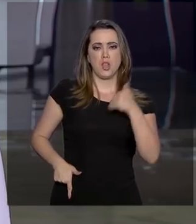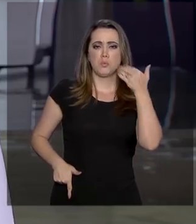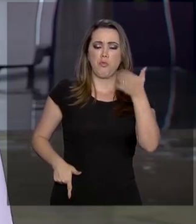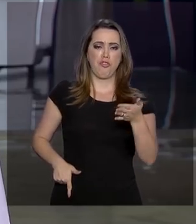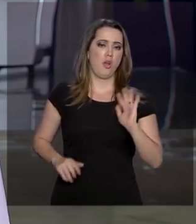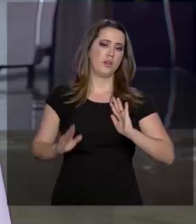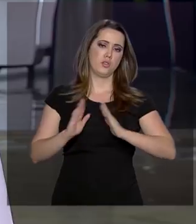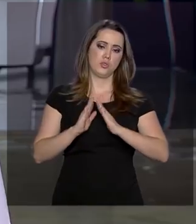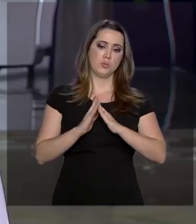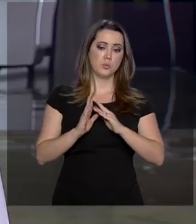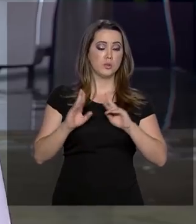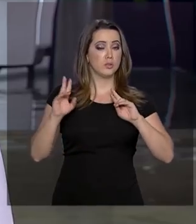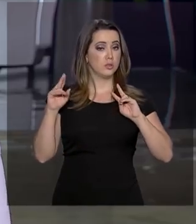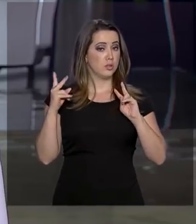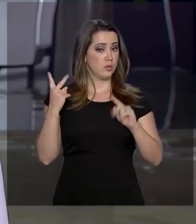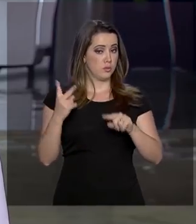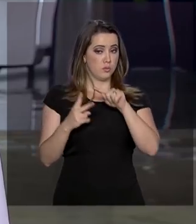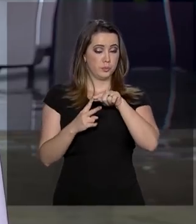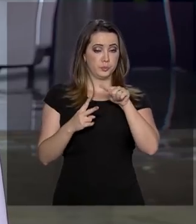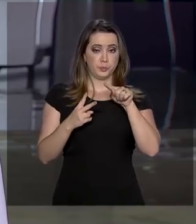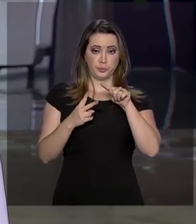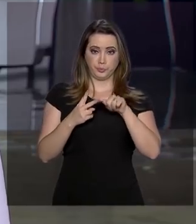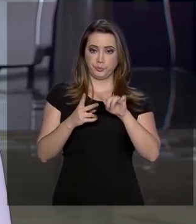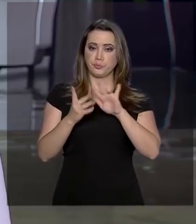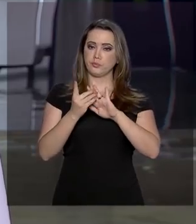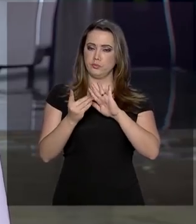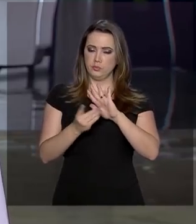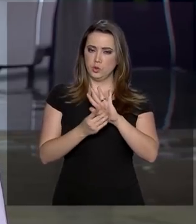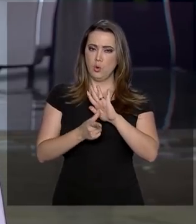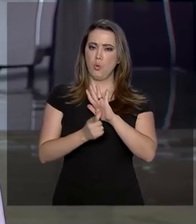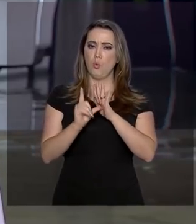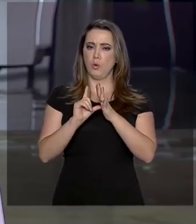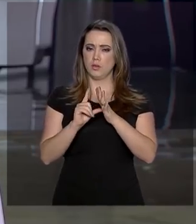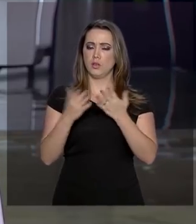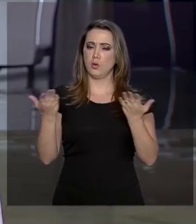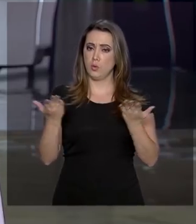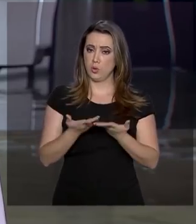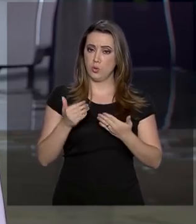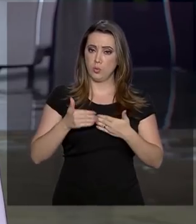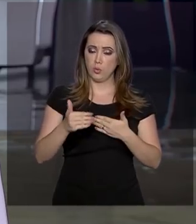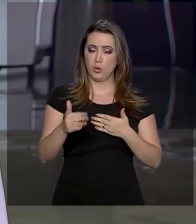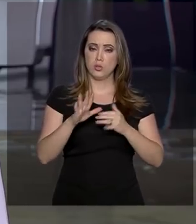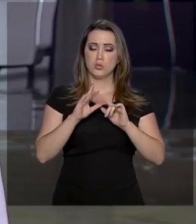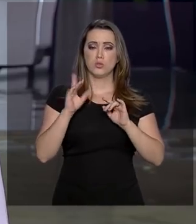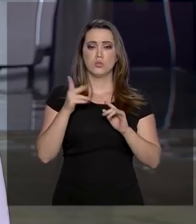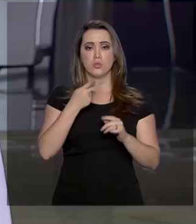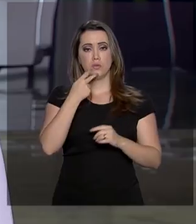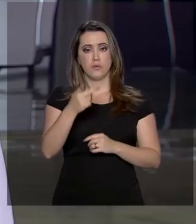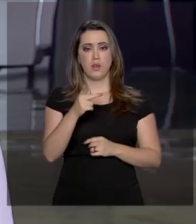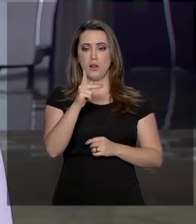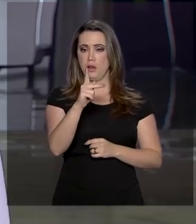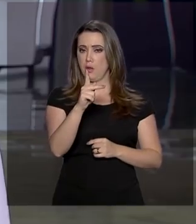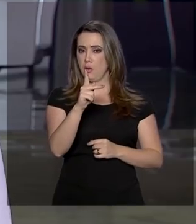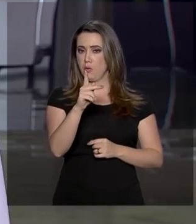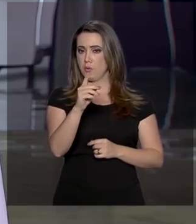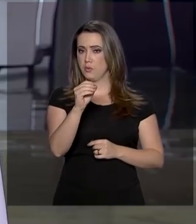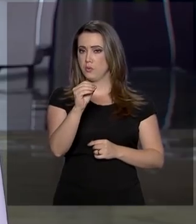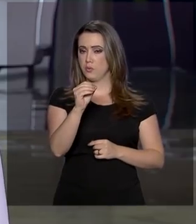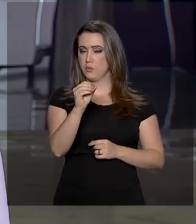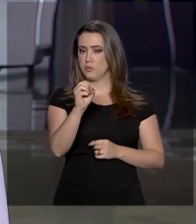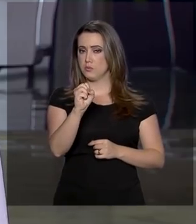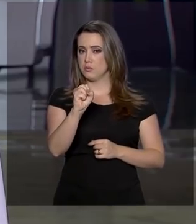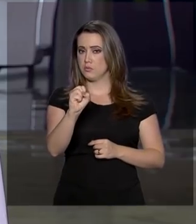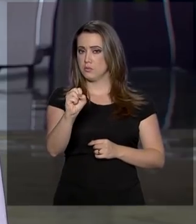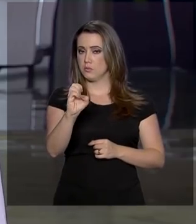casa. E esses dois decretos, tanto o anterior quanto o publicado hoje, dizem respeito ao porte de armas. E,